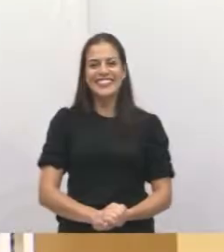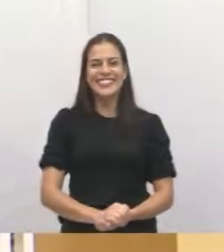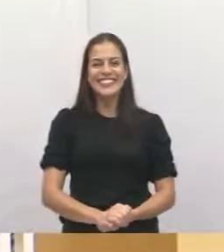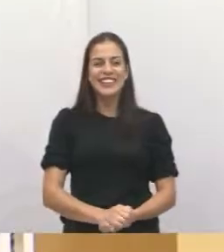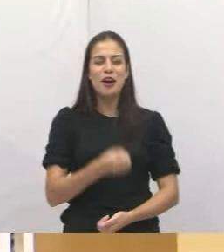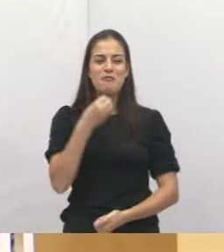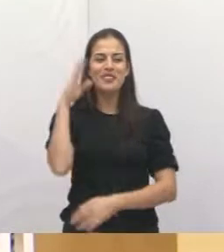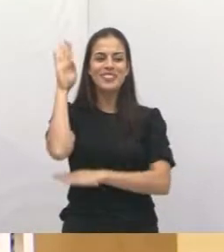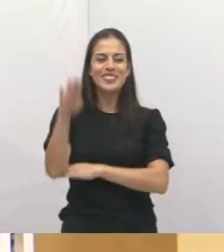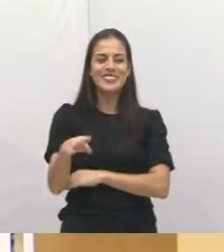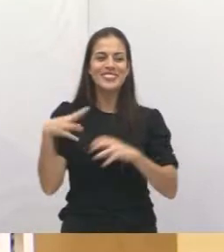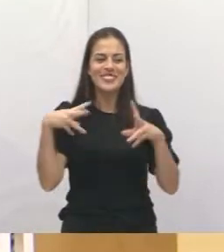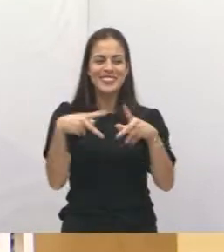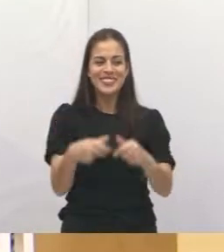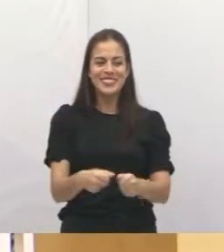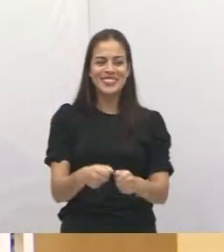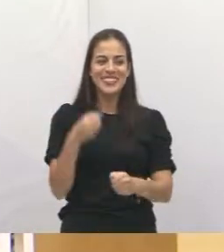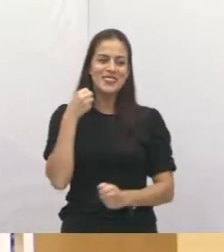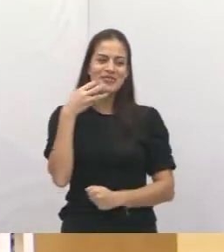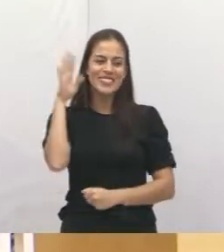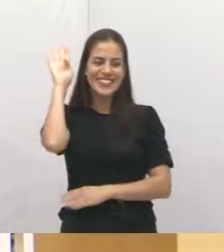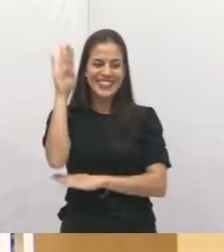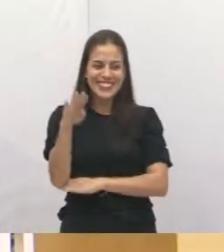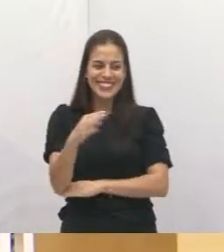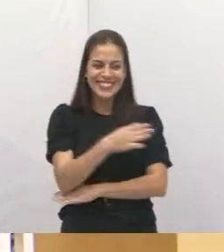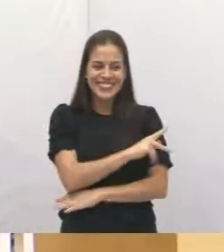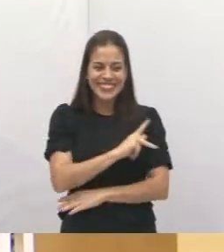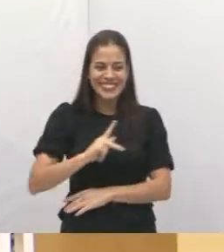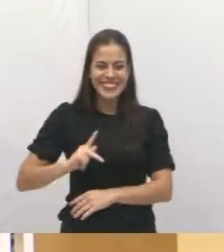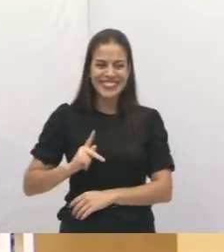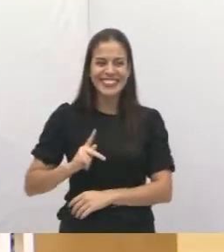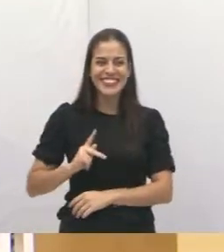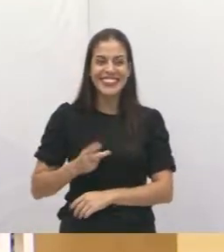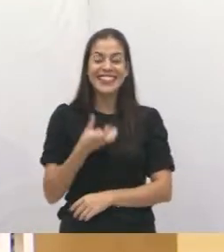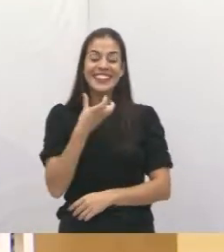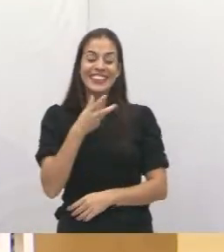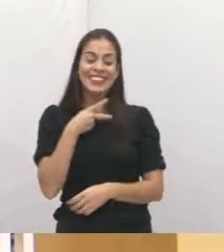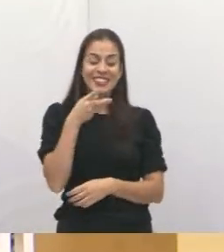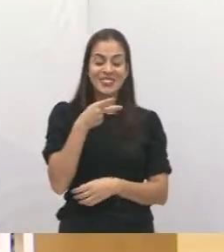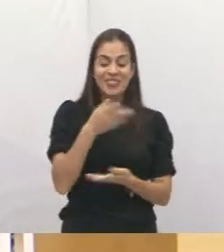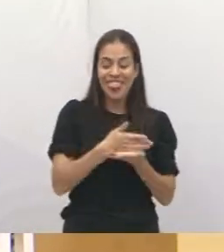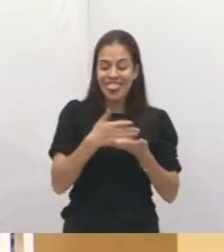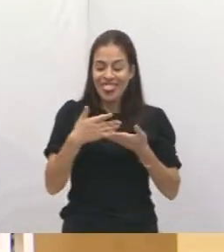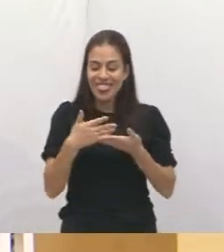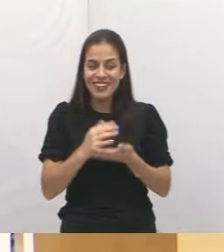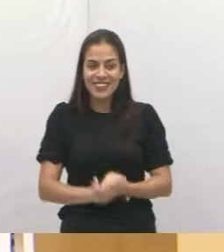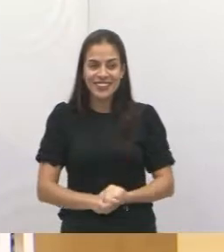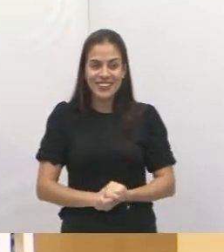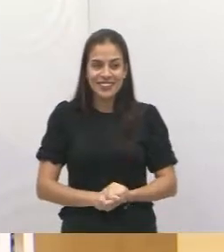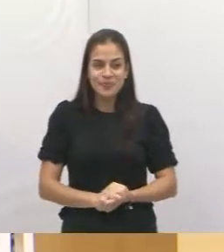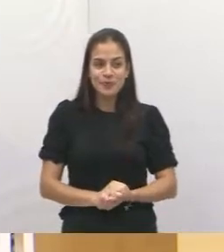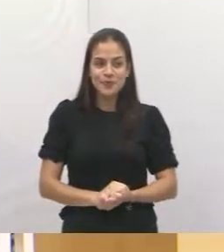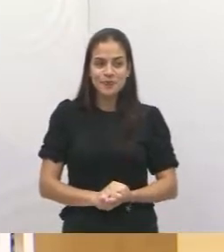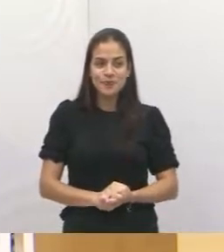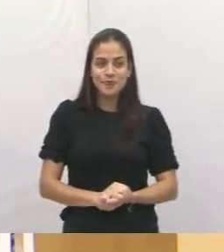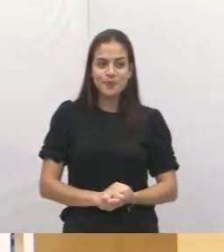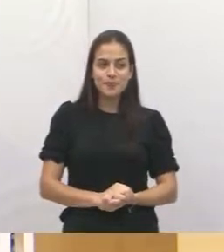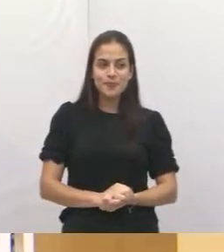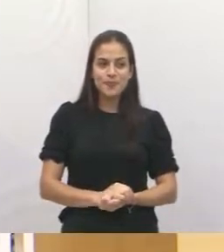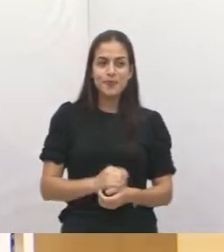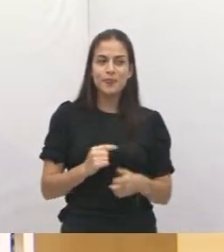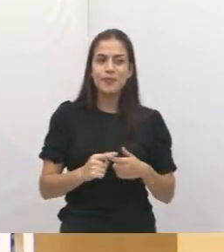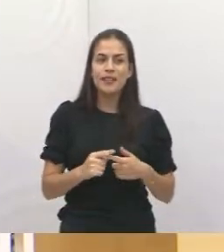Boa tarde a todos, boa tarde, presidente. Eu quero começar a minha fala aqui, porque a gente,